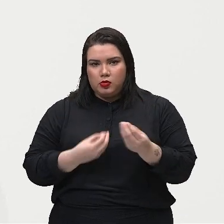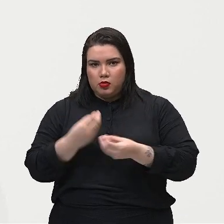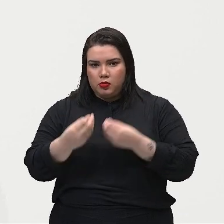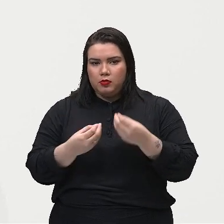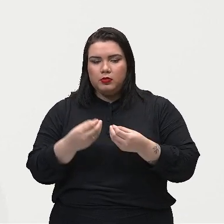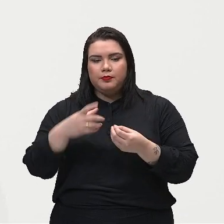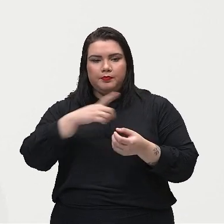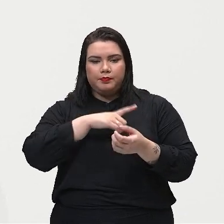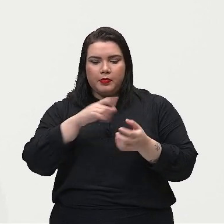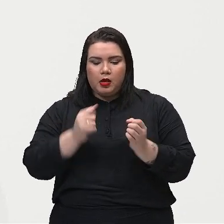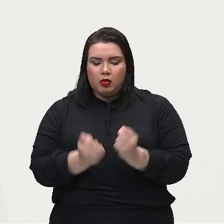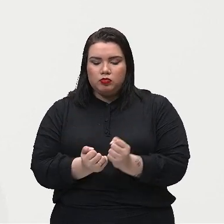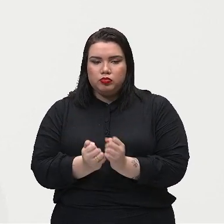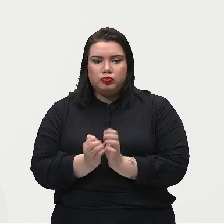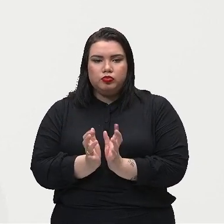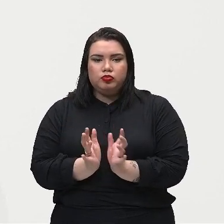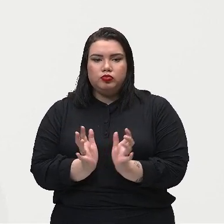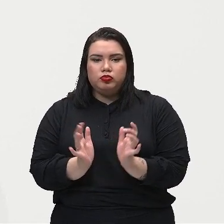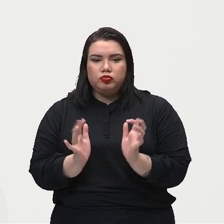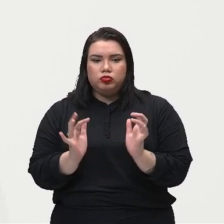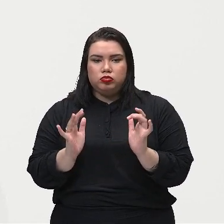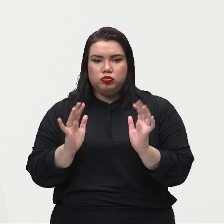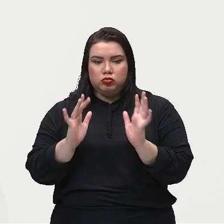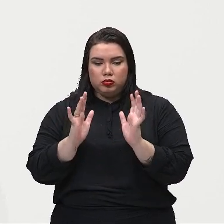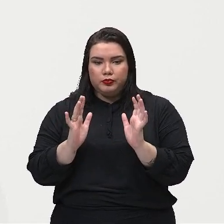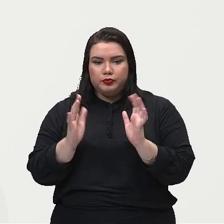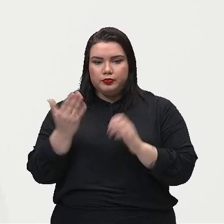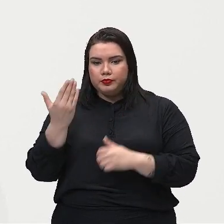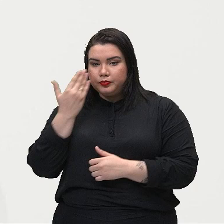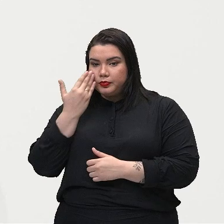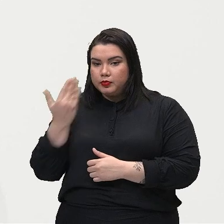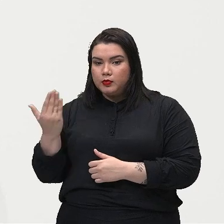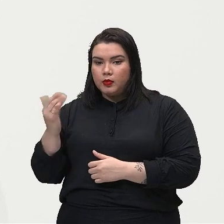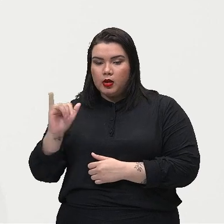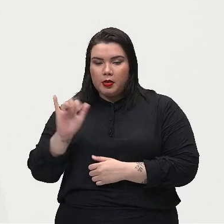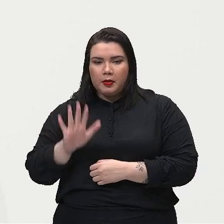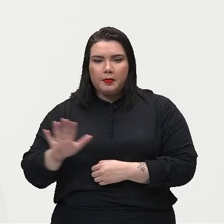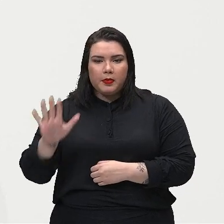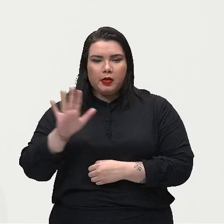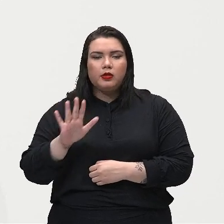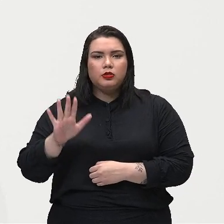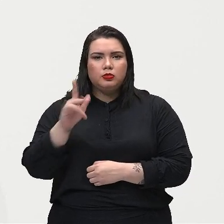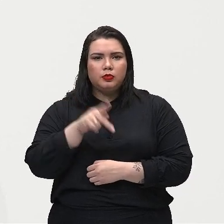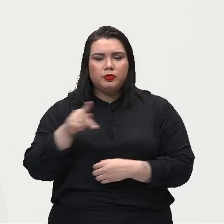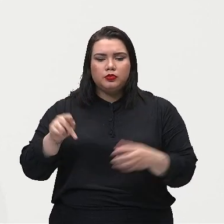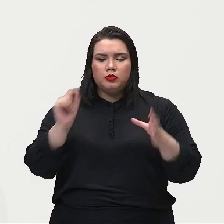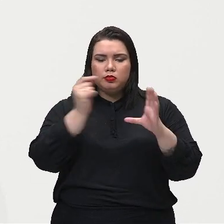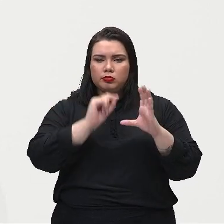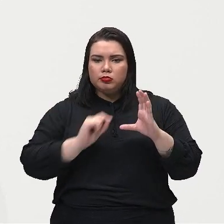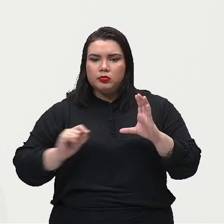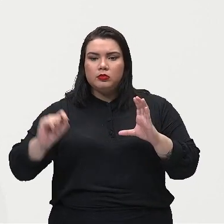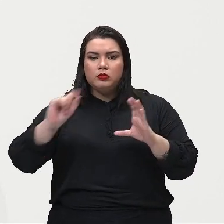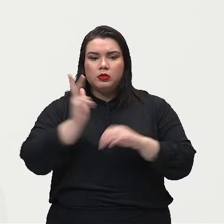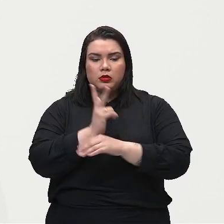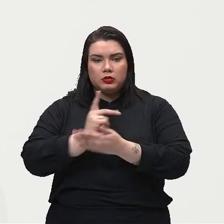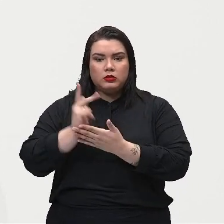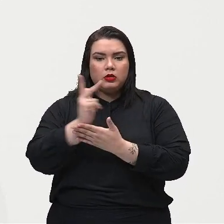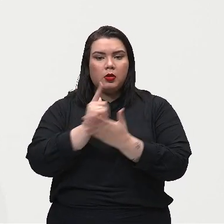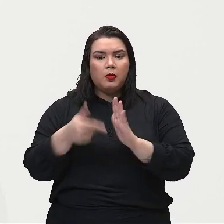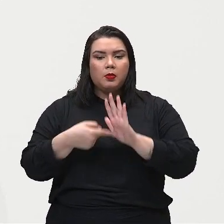longo de toda a panela. Vai iniciar desde o fundo dessa panela, que tá em contato